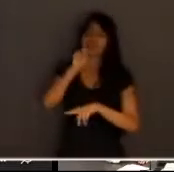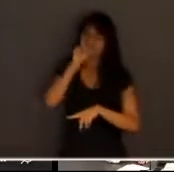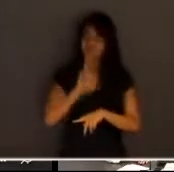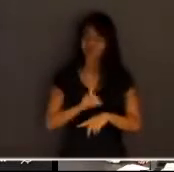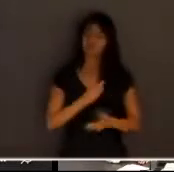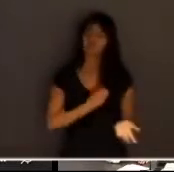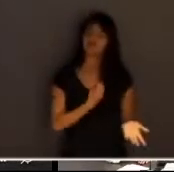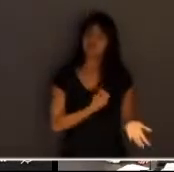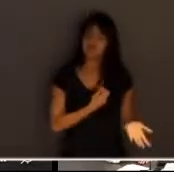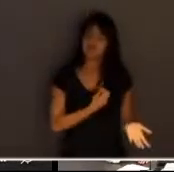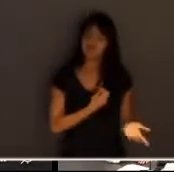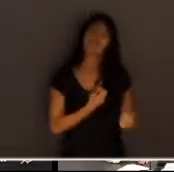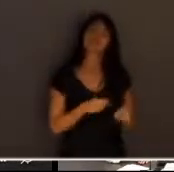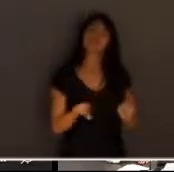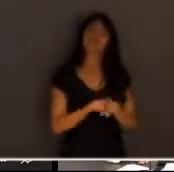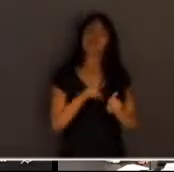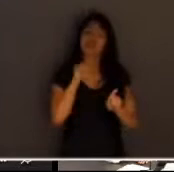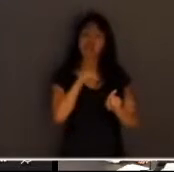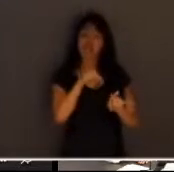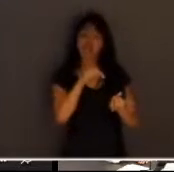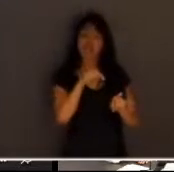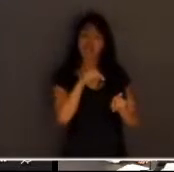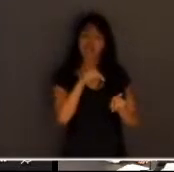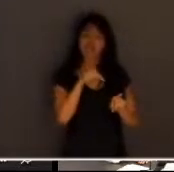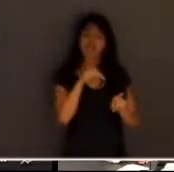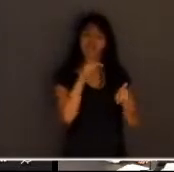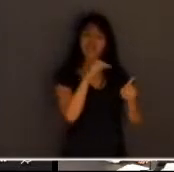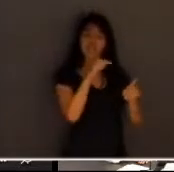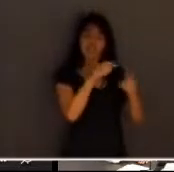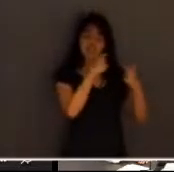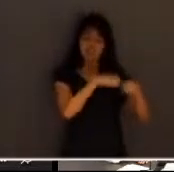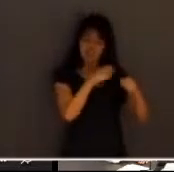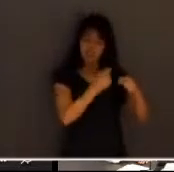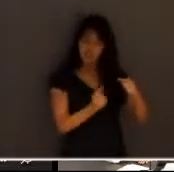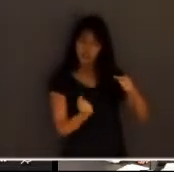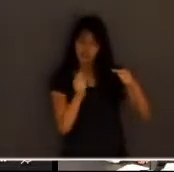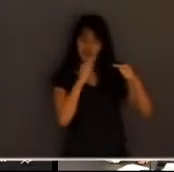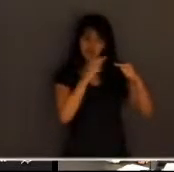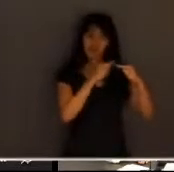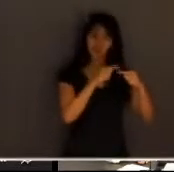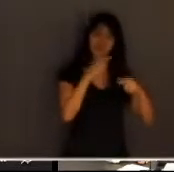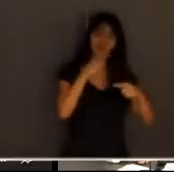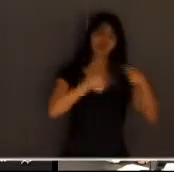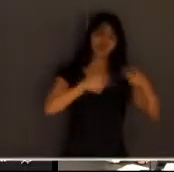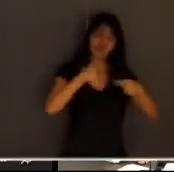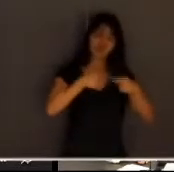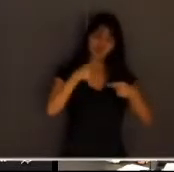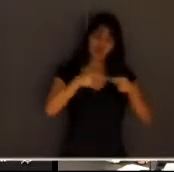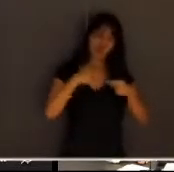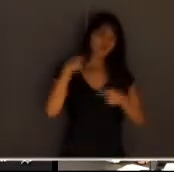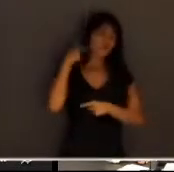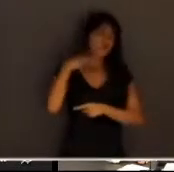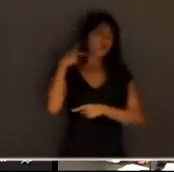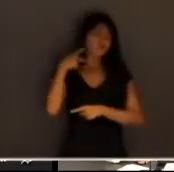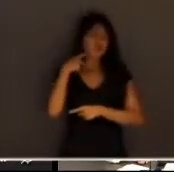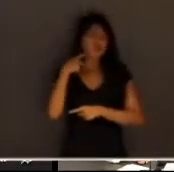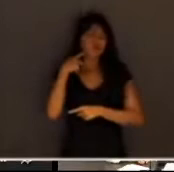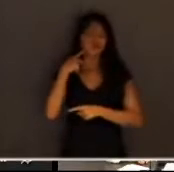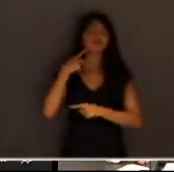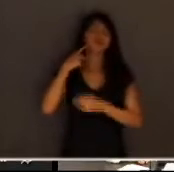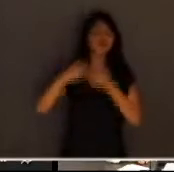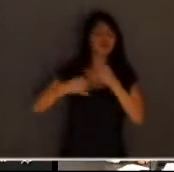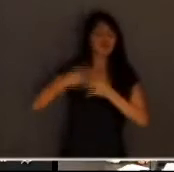à vida e essa esse tem que ser o cabo mestre do discurso do promotor de justiça no tribunal do júri